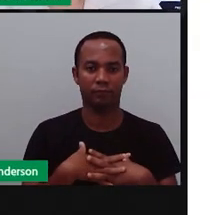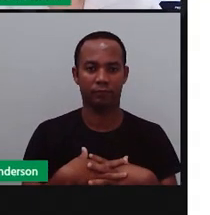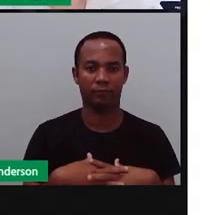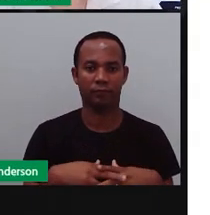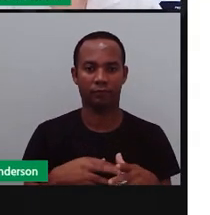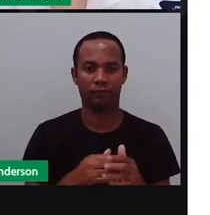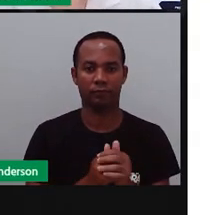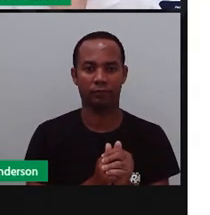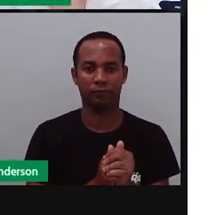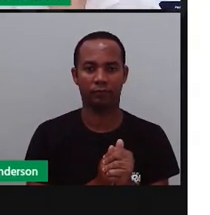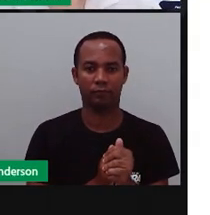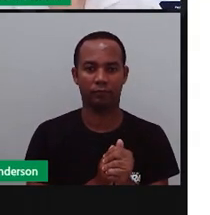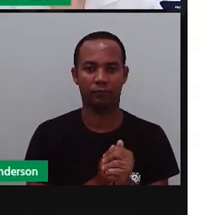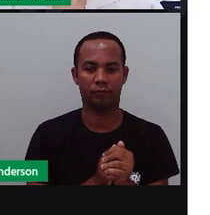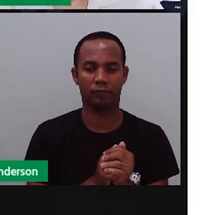lá.